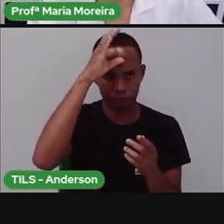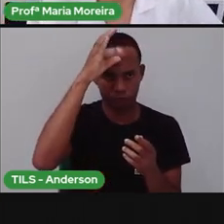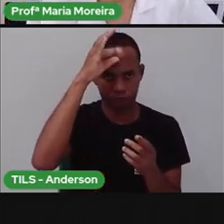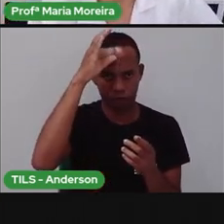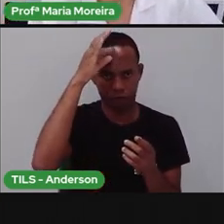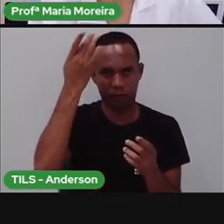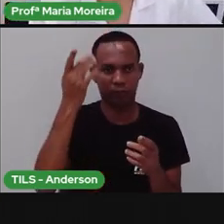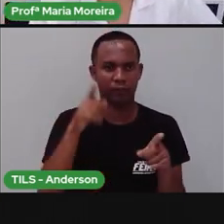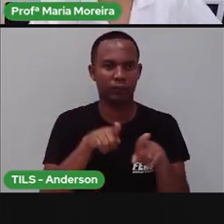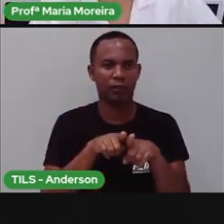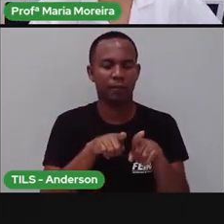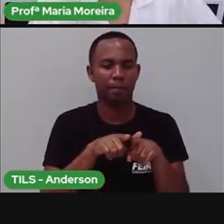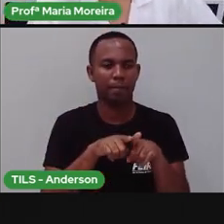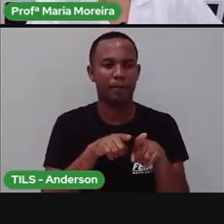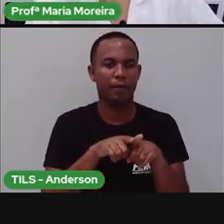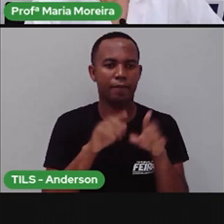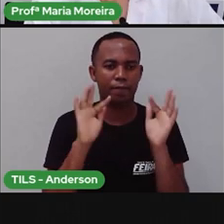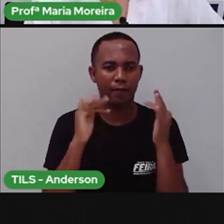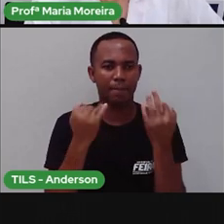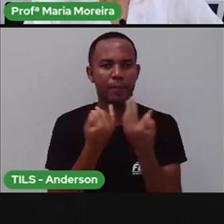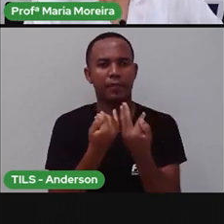a mãe delas.